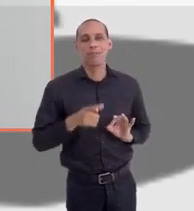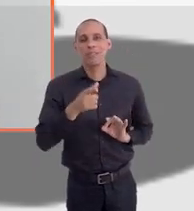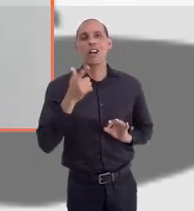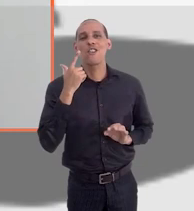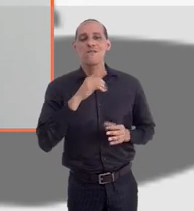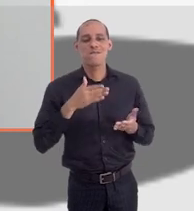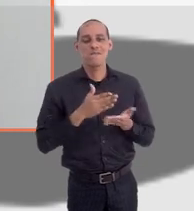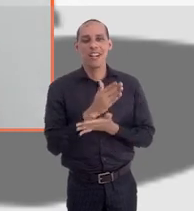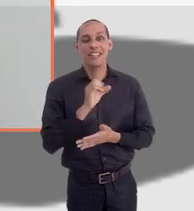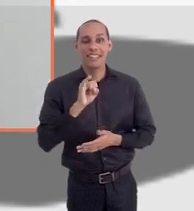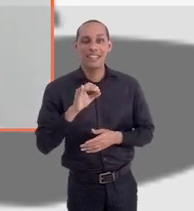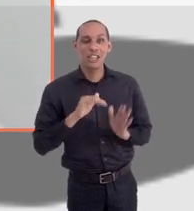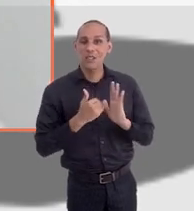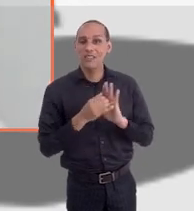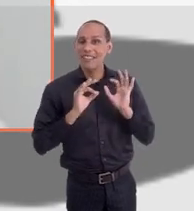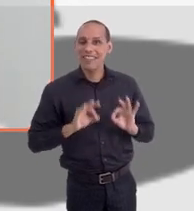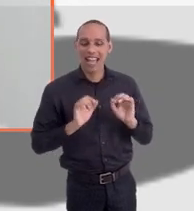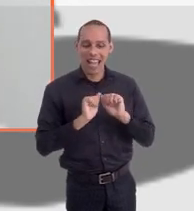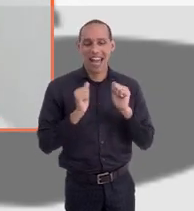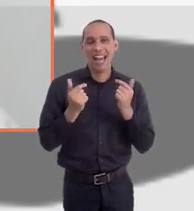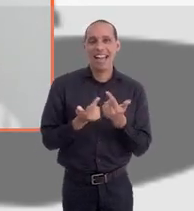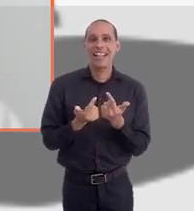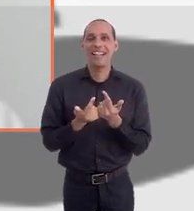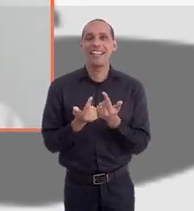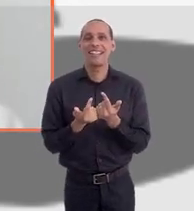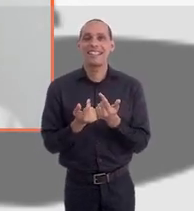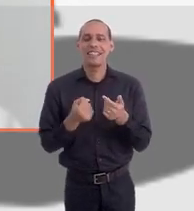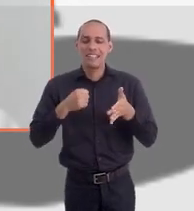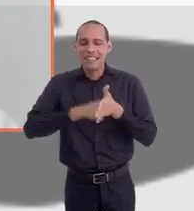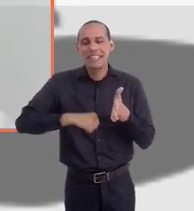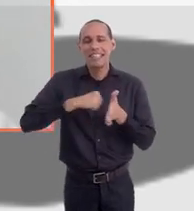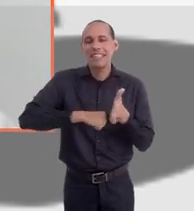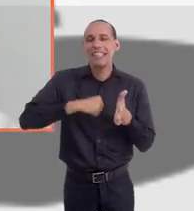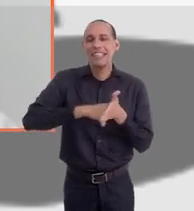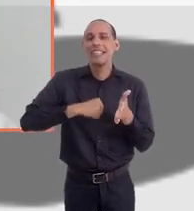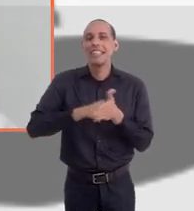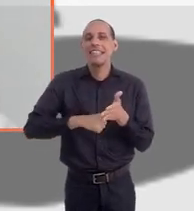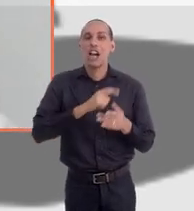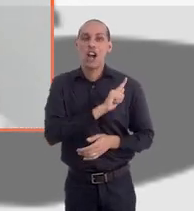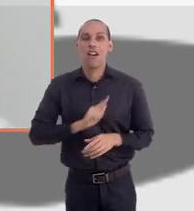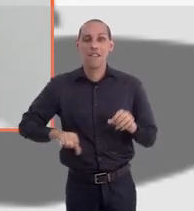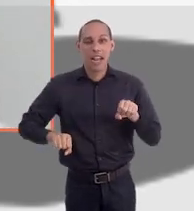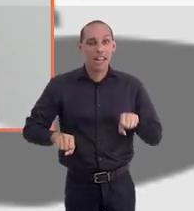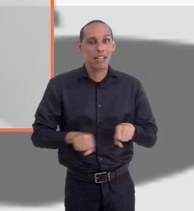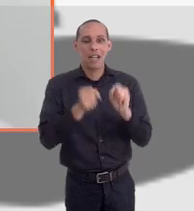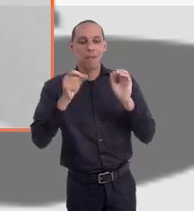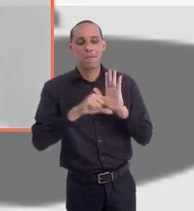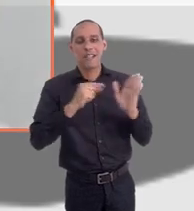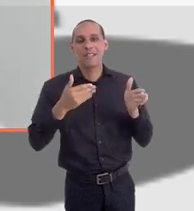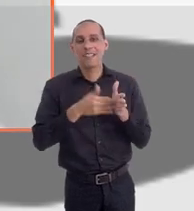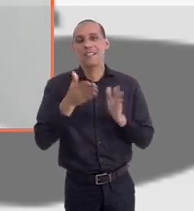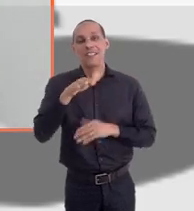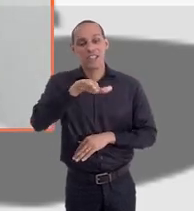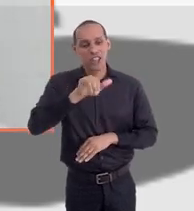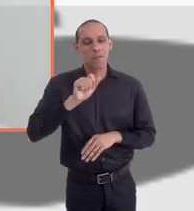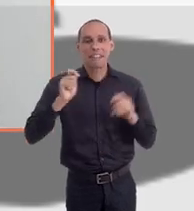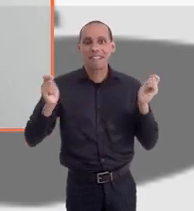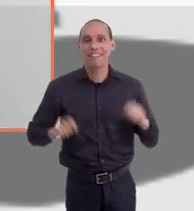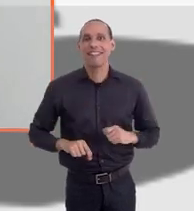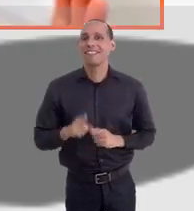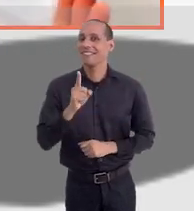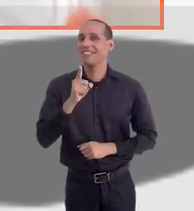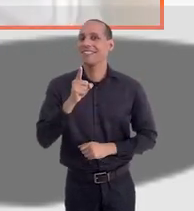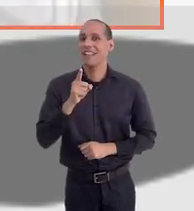assim, se tudo der certo, aliás, já ir lutando pela autorização do governador quebrar essa cláusula de barreira, você pode ser